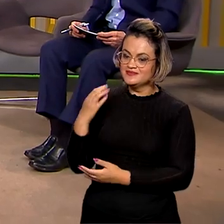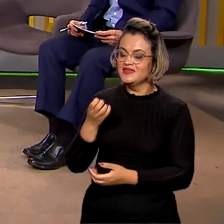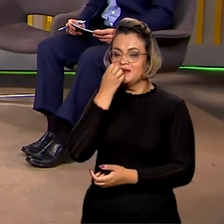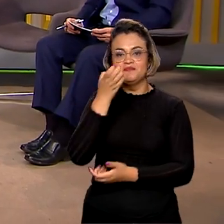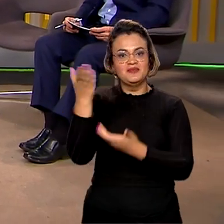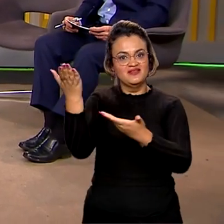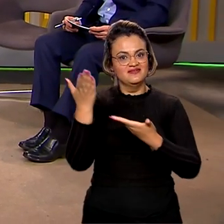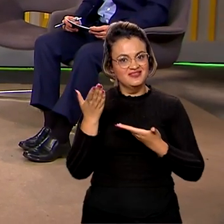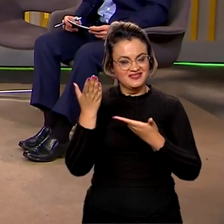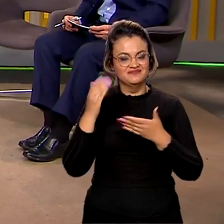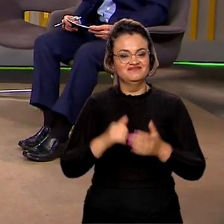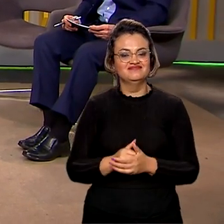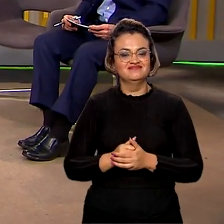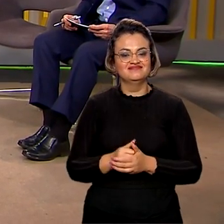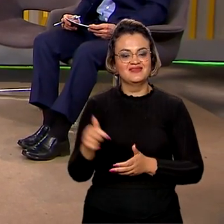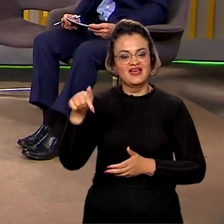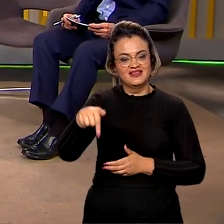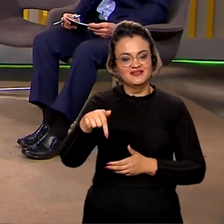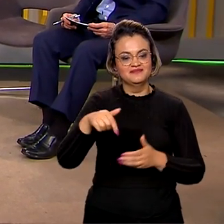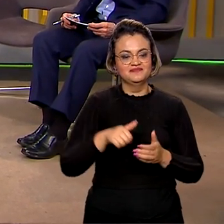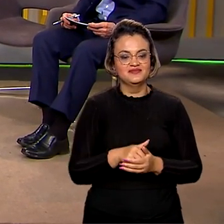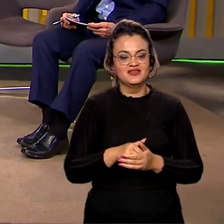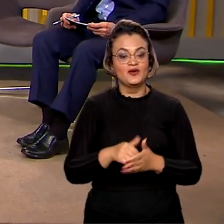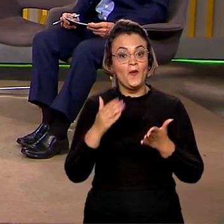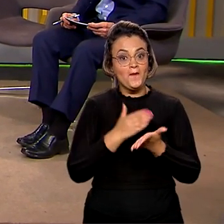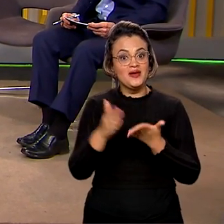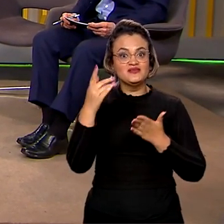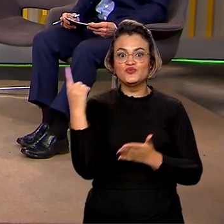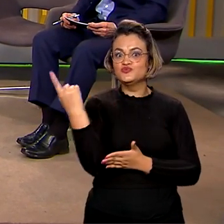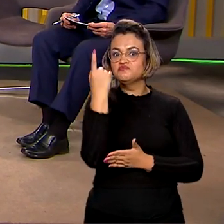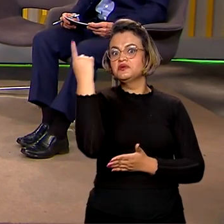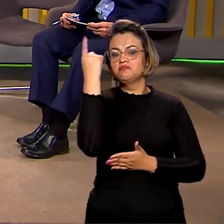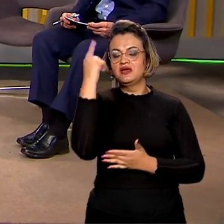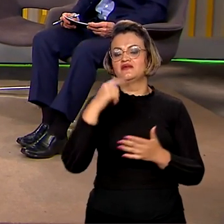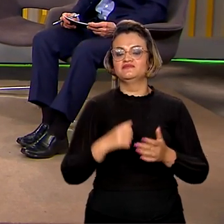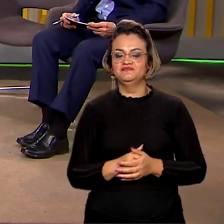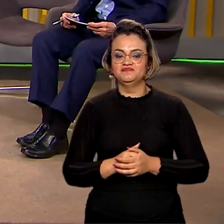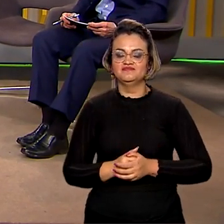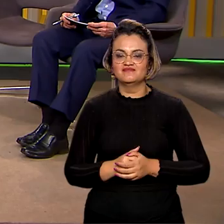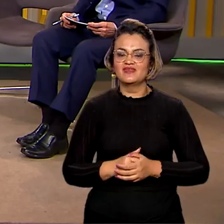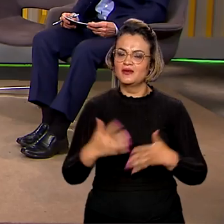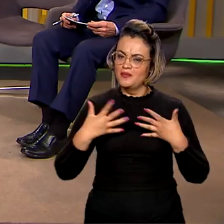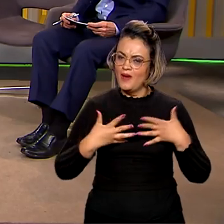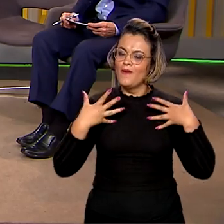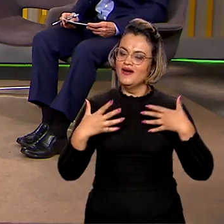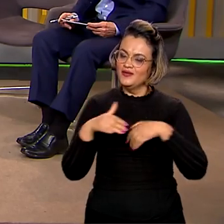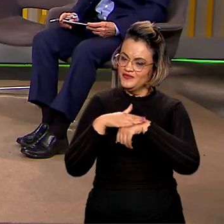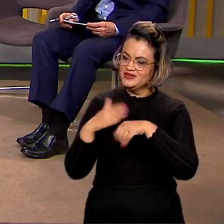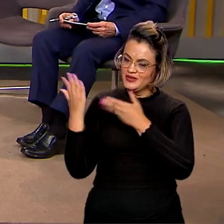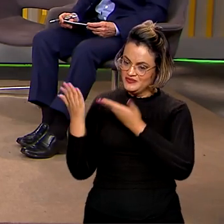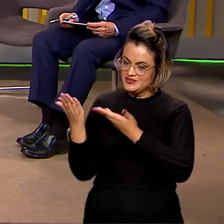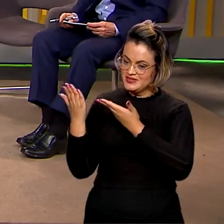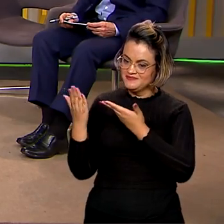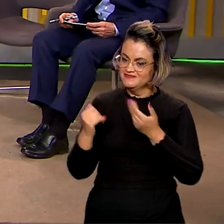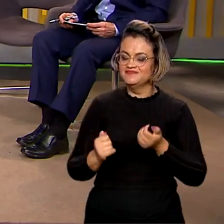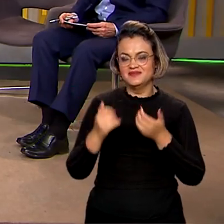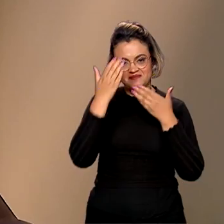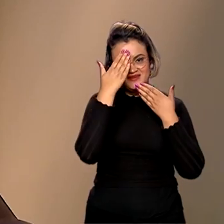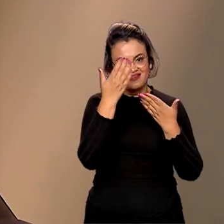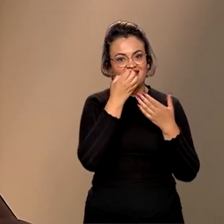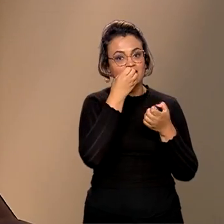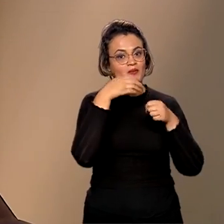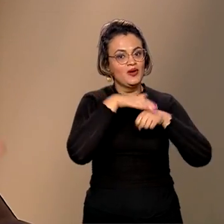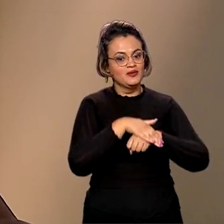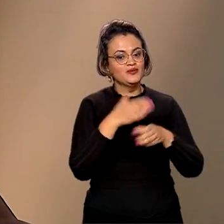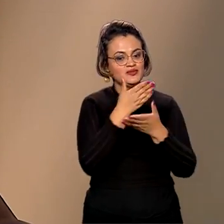-vinda, ministra, ao Brasil em Dia, que estreia hoje num novo formato. É uma honra tê-la aqui. Obrigada, boa noite, Gabriela,